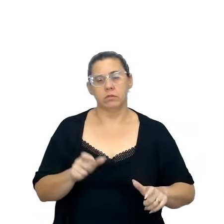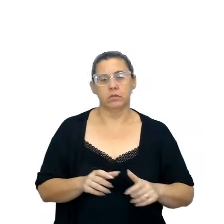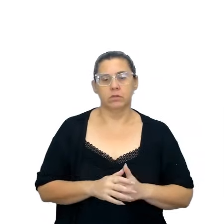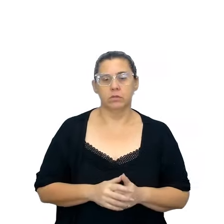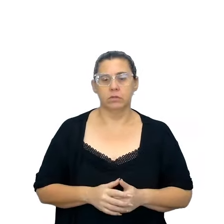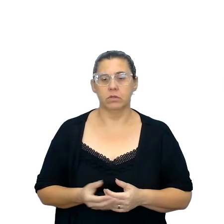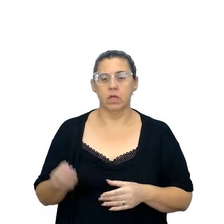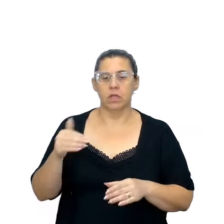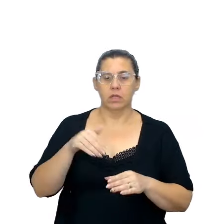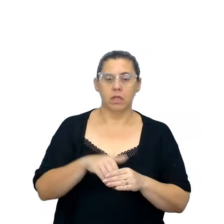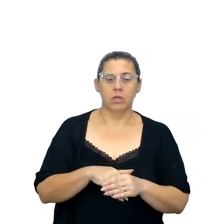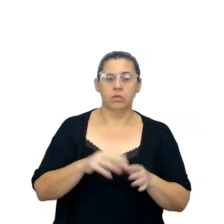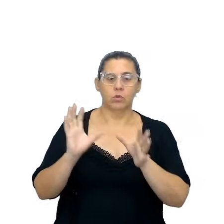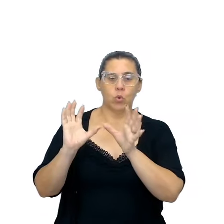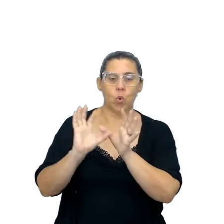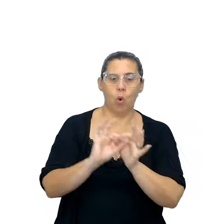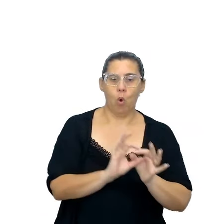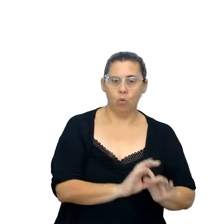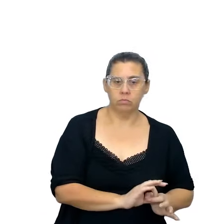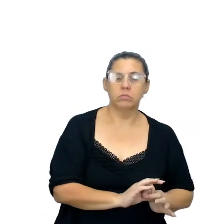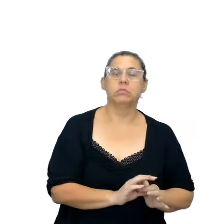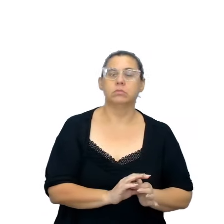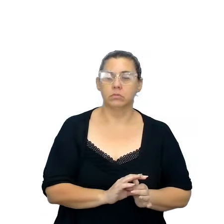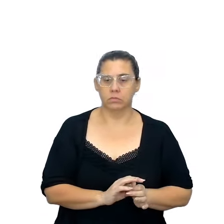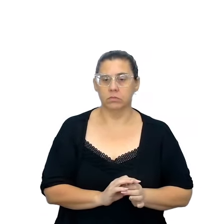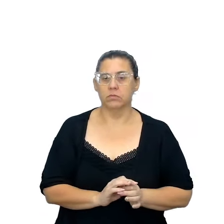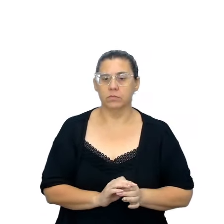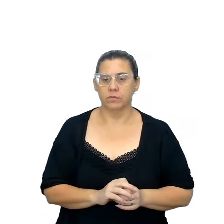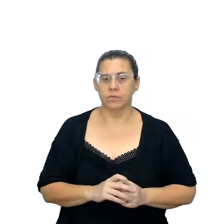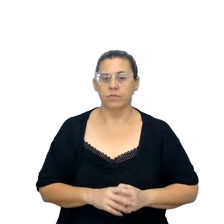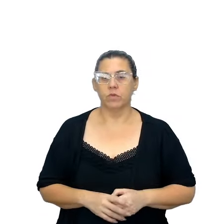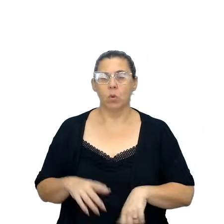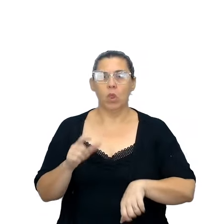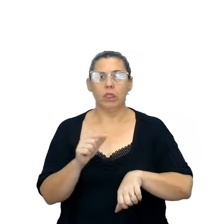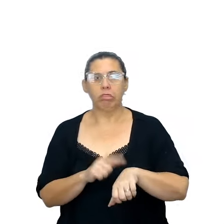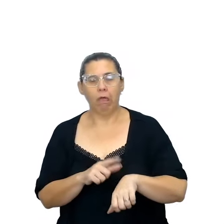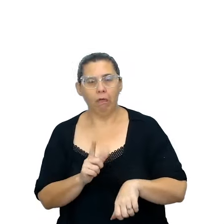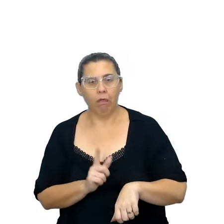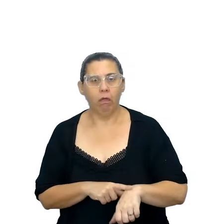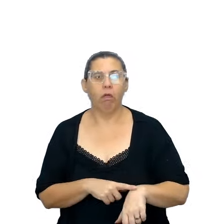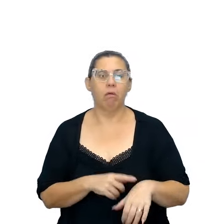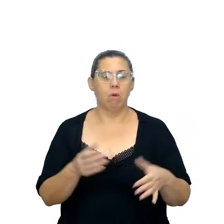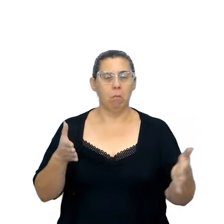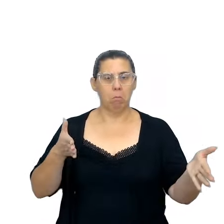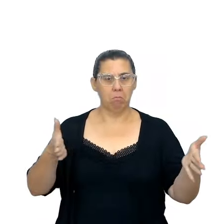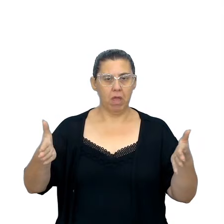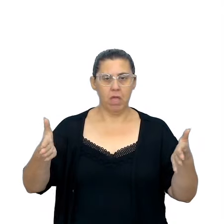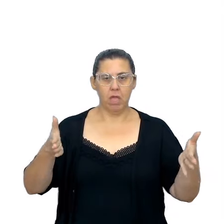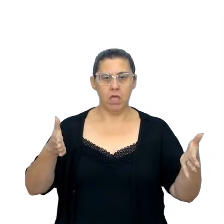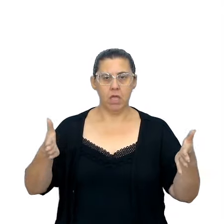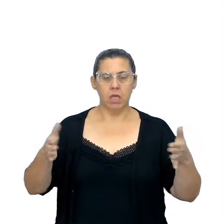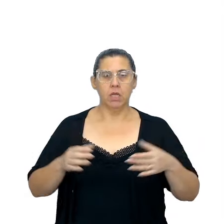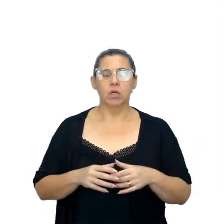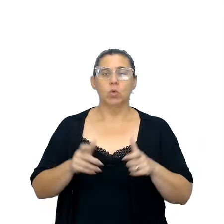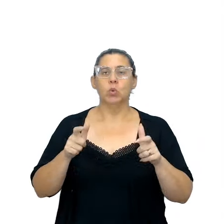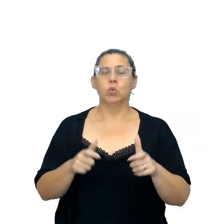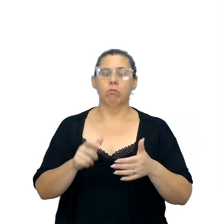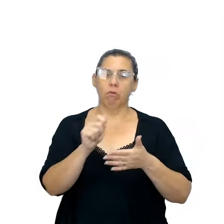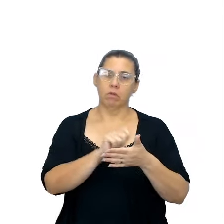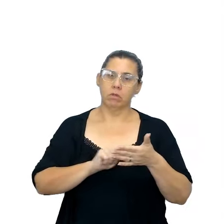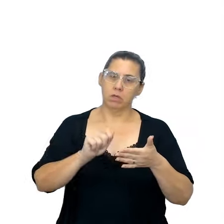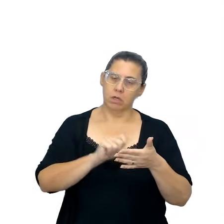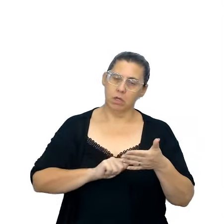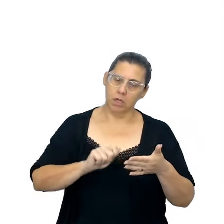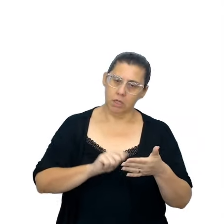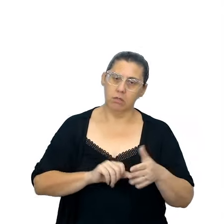e dentro de um contexto mesmo, né, de um tempo onde estava, foi escrito, muitas